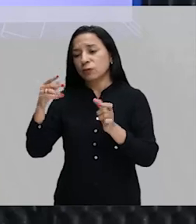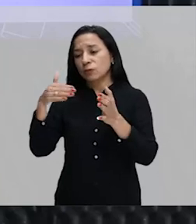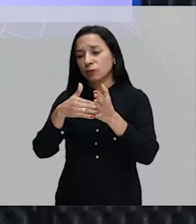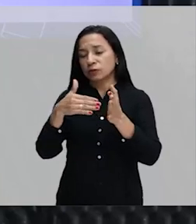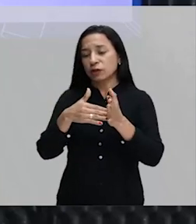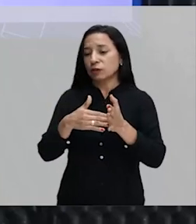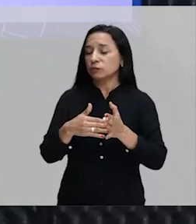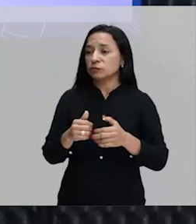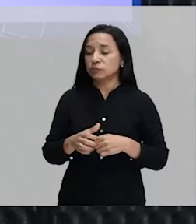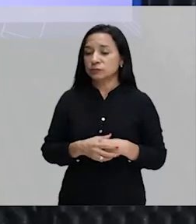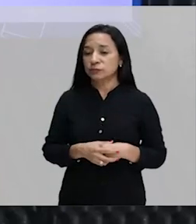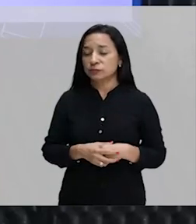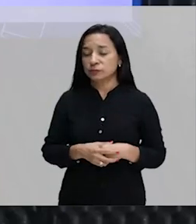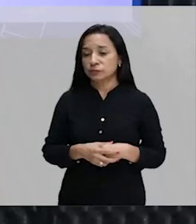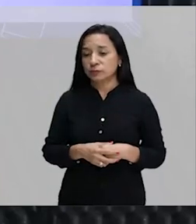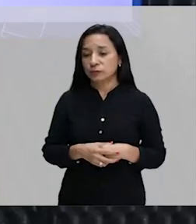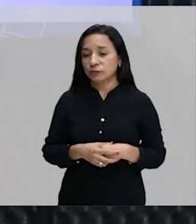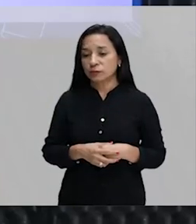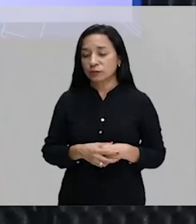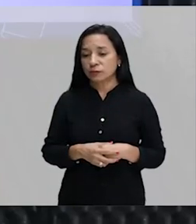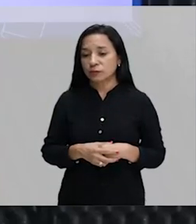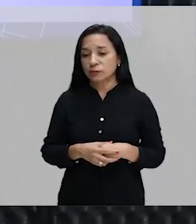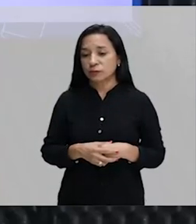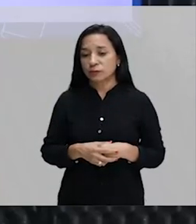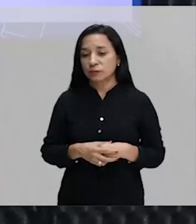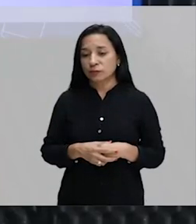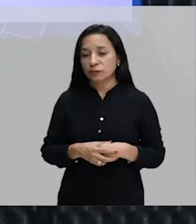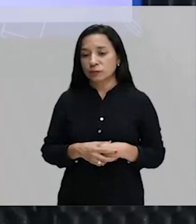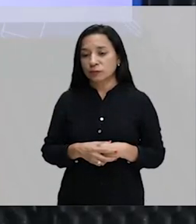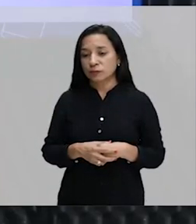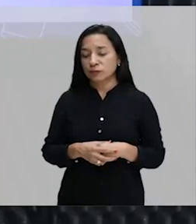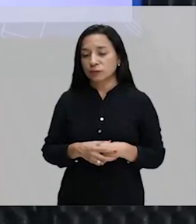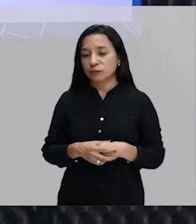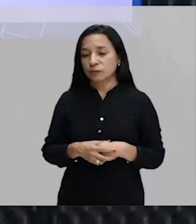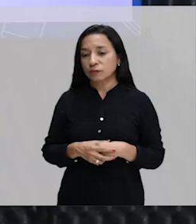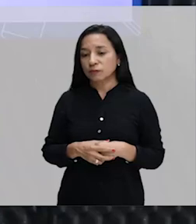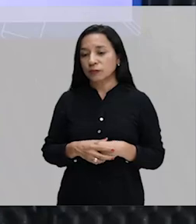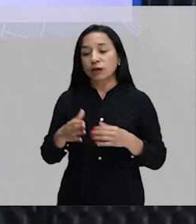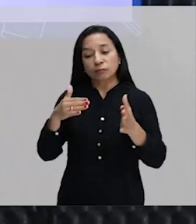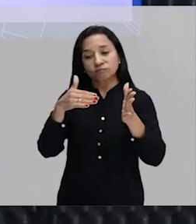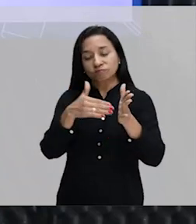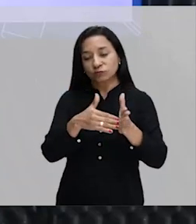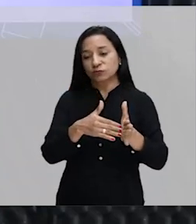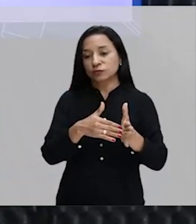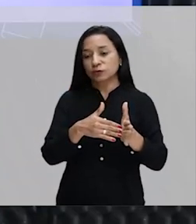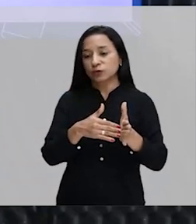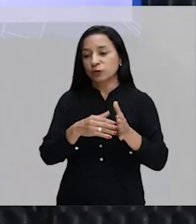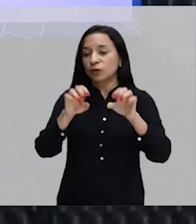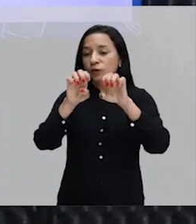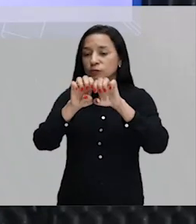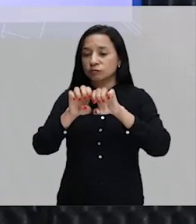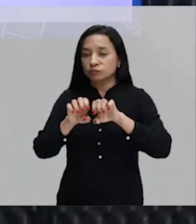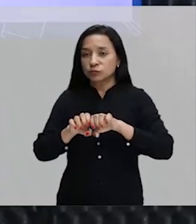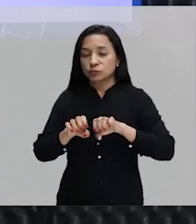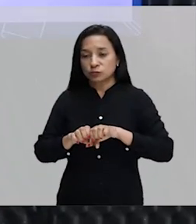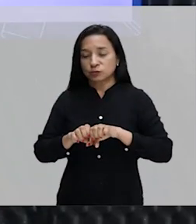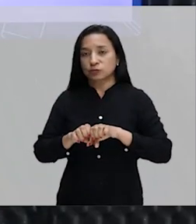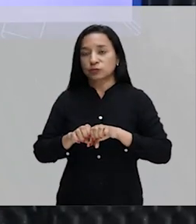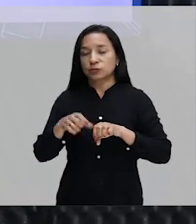tenido tenido tenido até no final então, quando eu tiver essa estrutura eu tenho